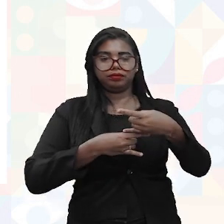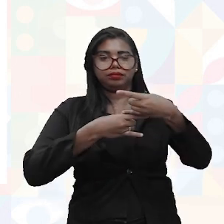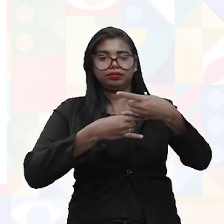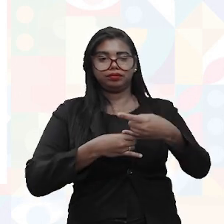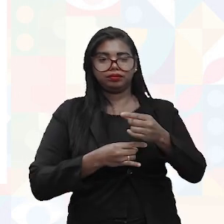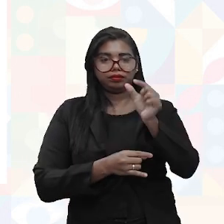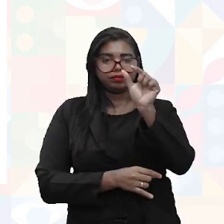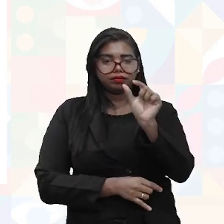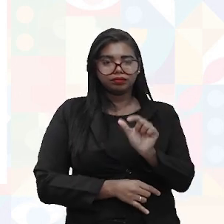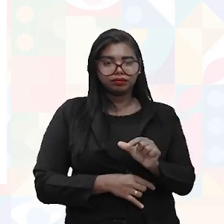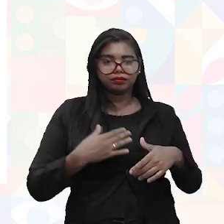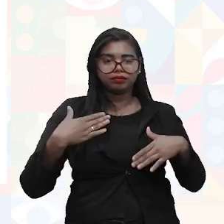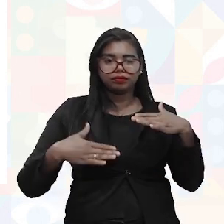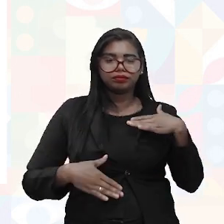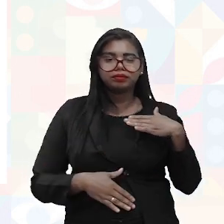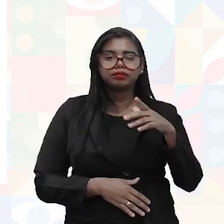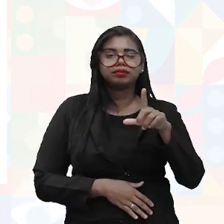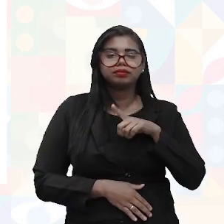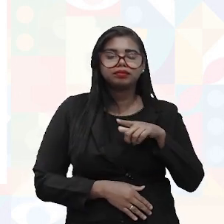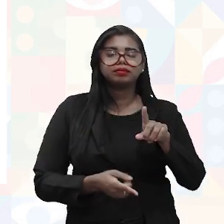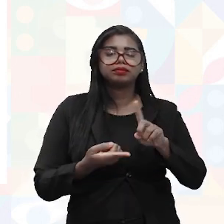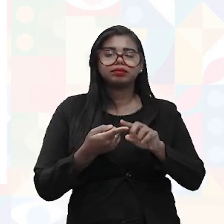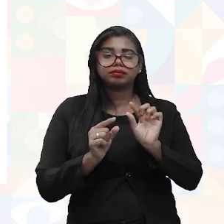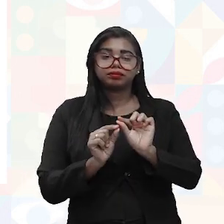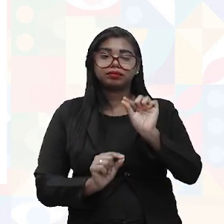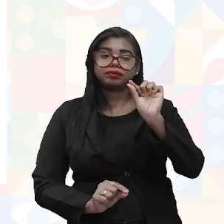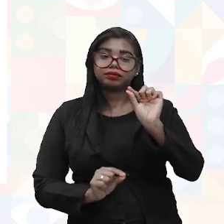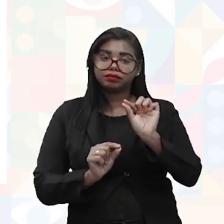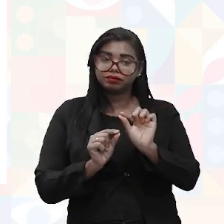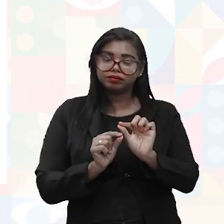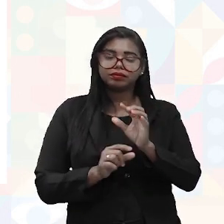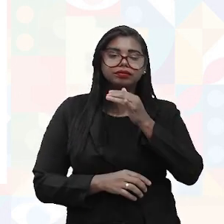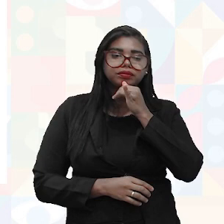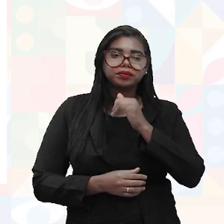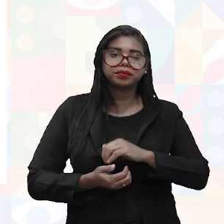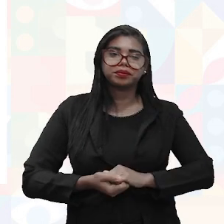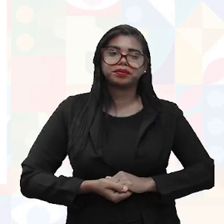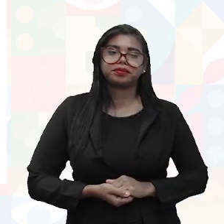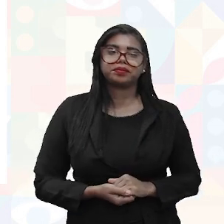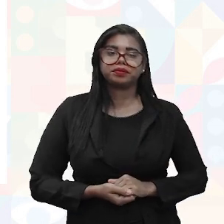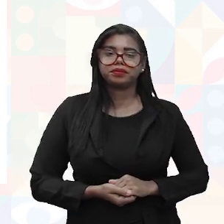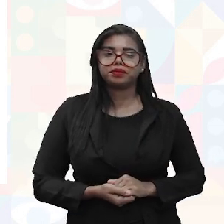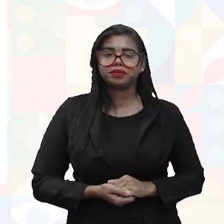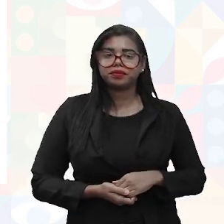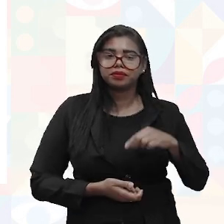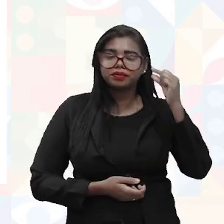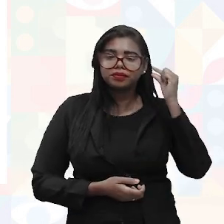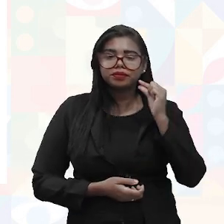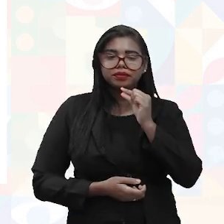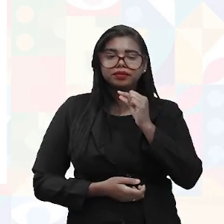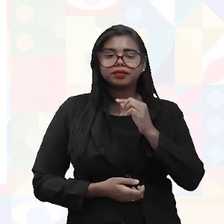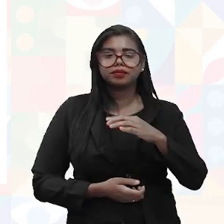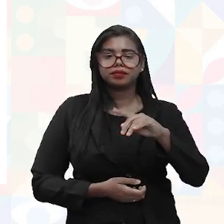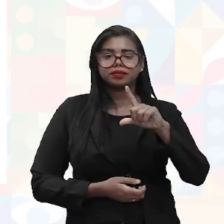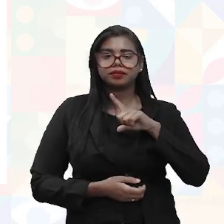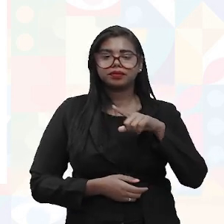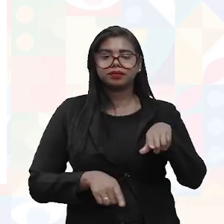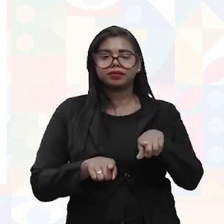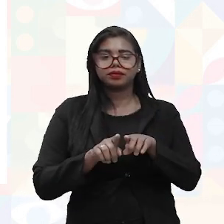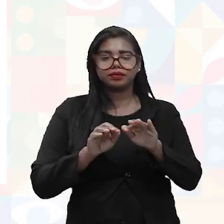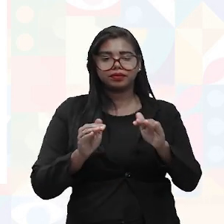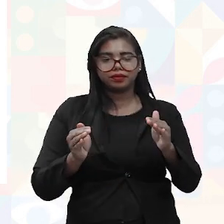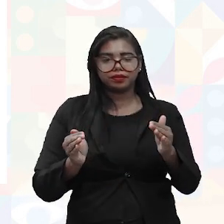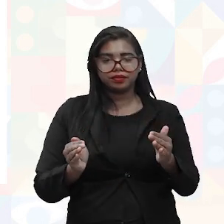Então, existem as medidas para isso. Vamos dizer, um teleatendimento. Aquele que tem na sua mesa